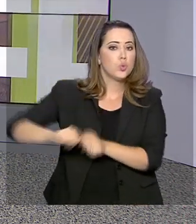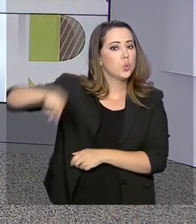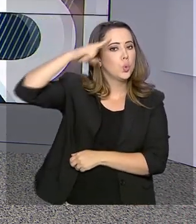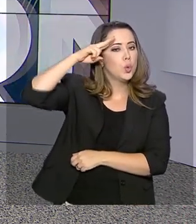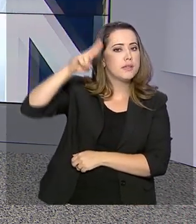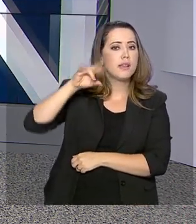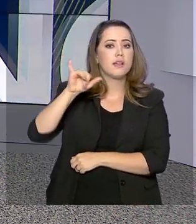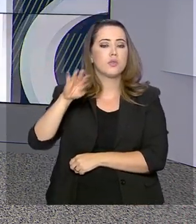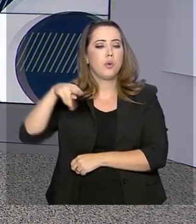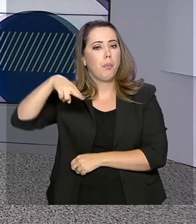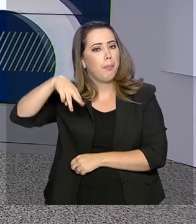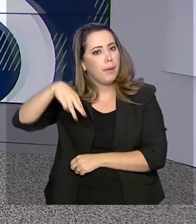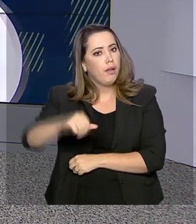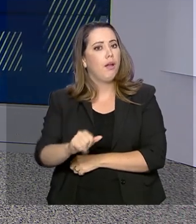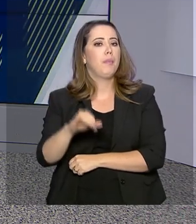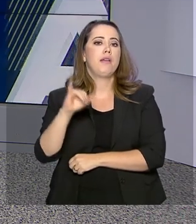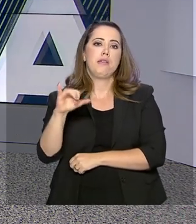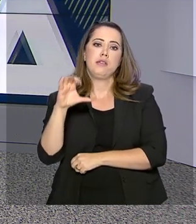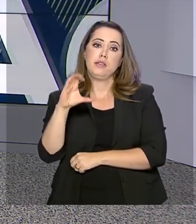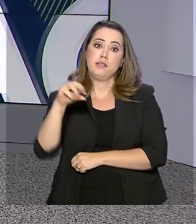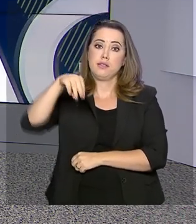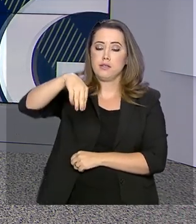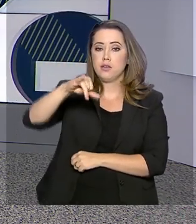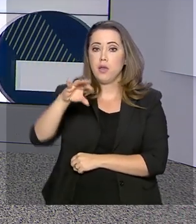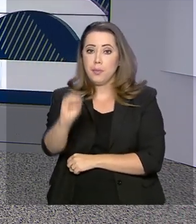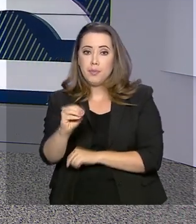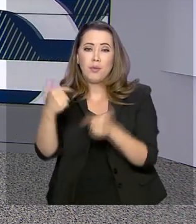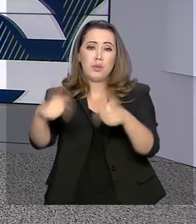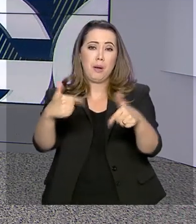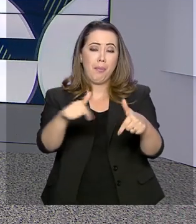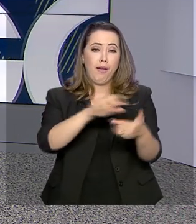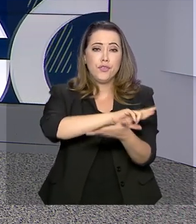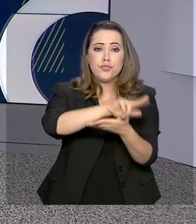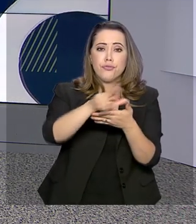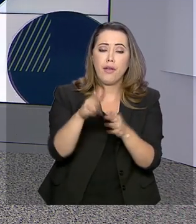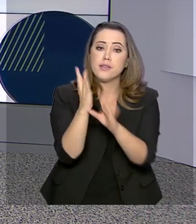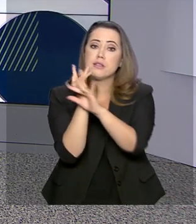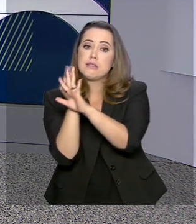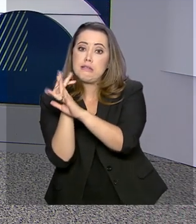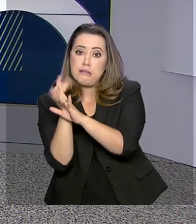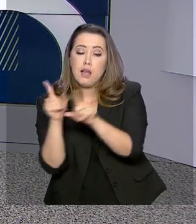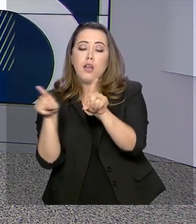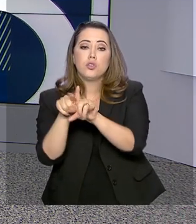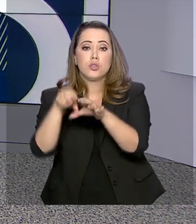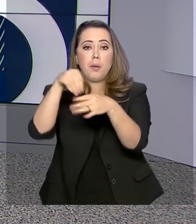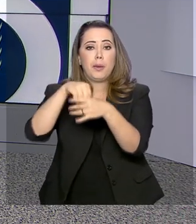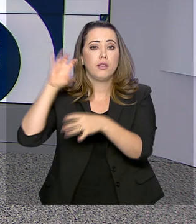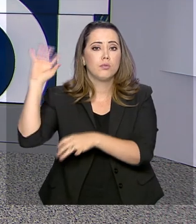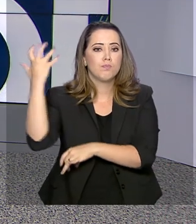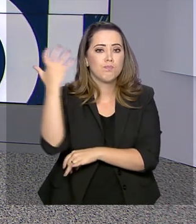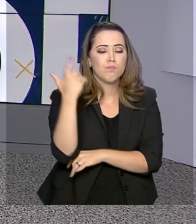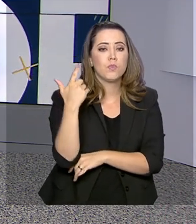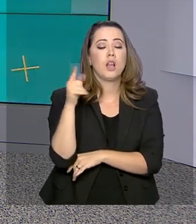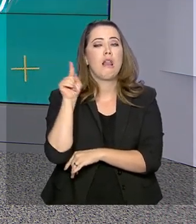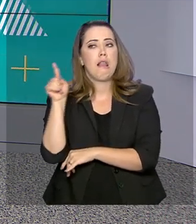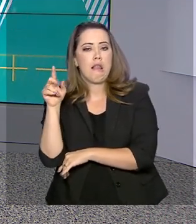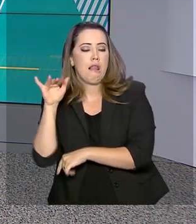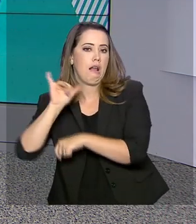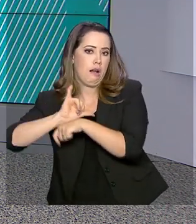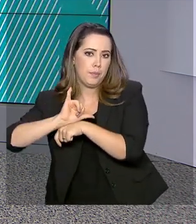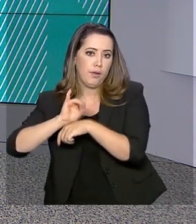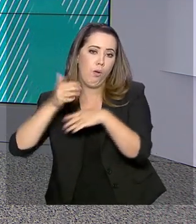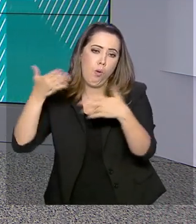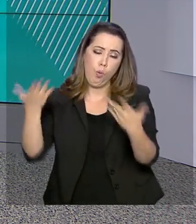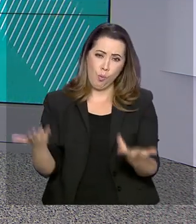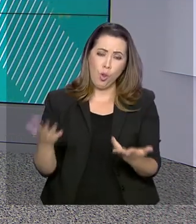IBAMA e ICMBio. Eles atuam nas cidades de Assis, Brasil e Pitaciolândia, na Reserva Florestal de Antimaria, em Rio Branco. A